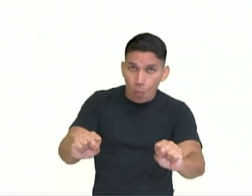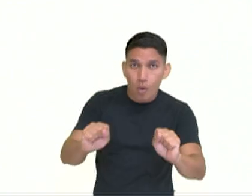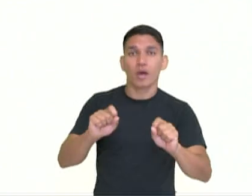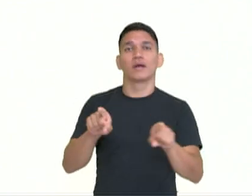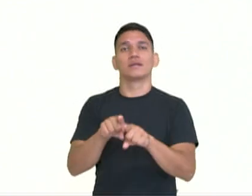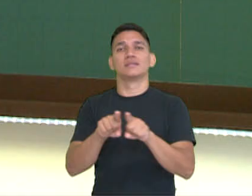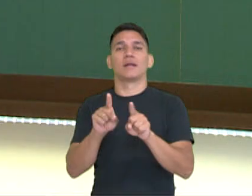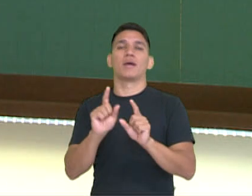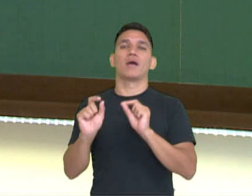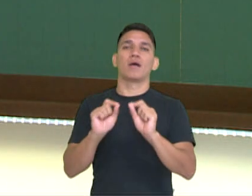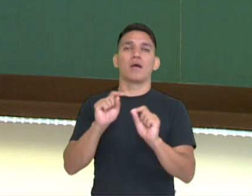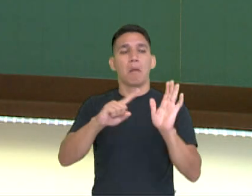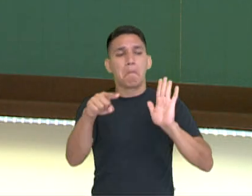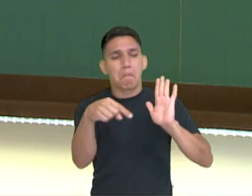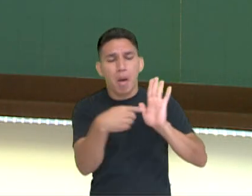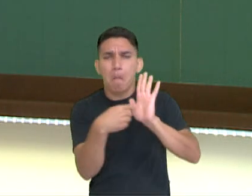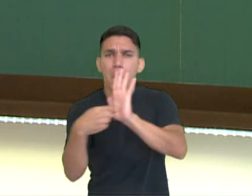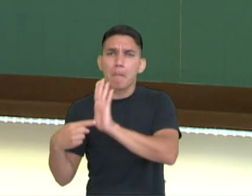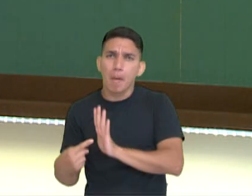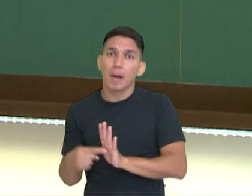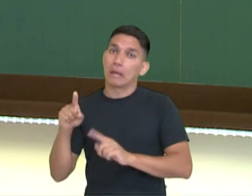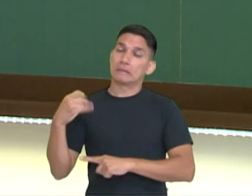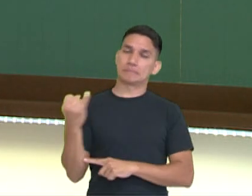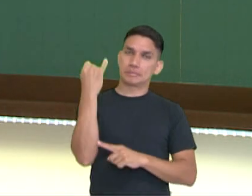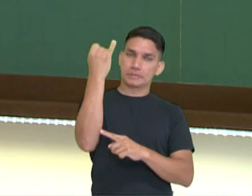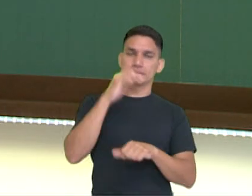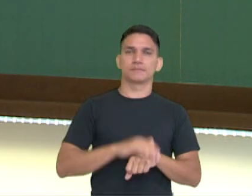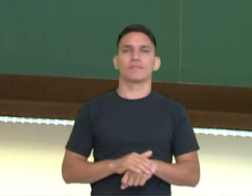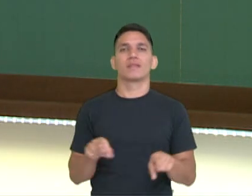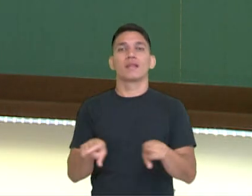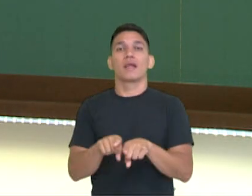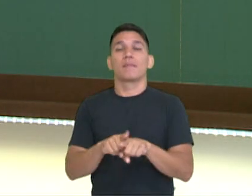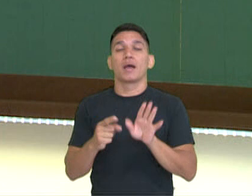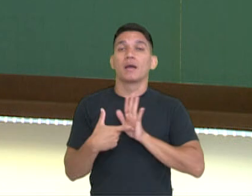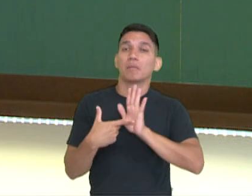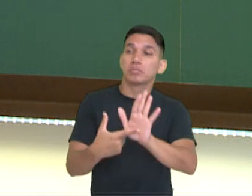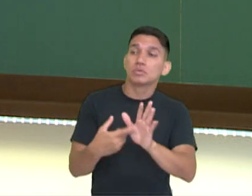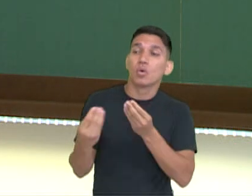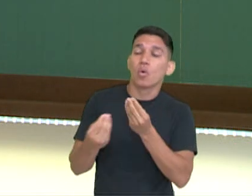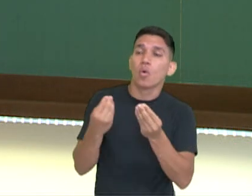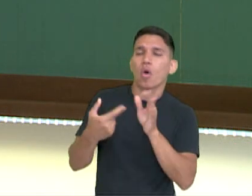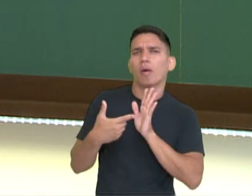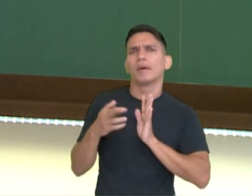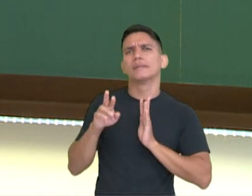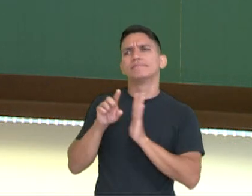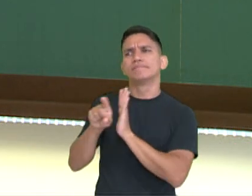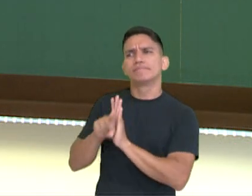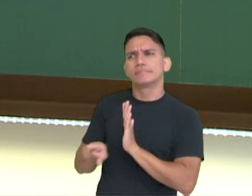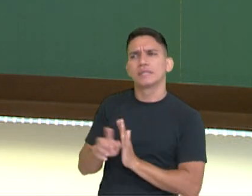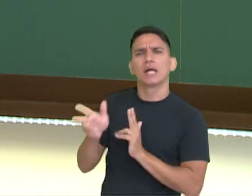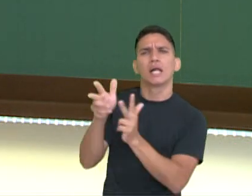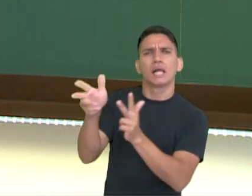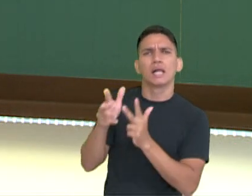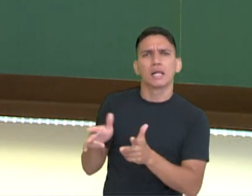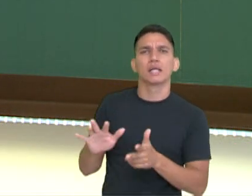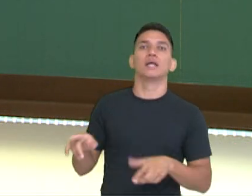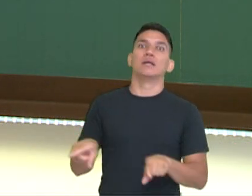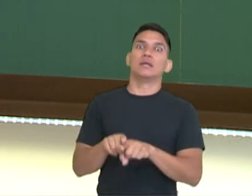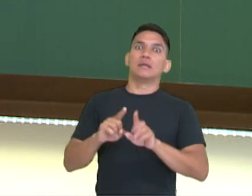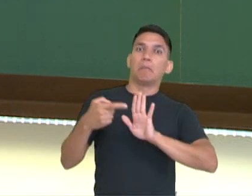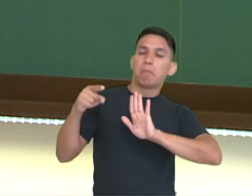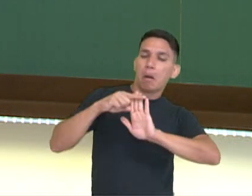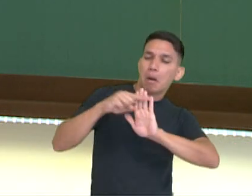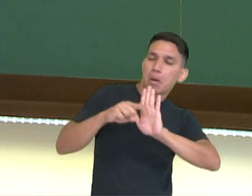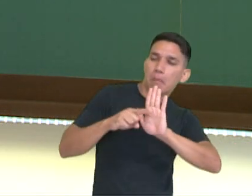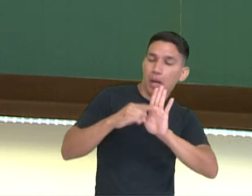e a pontuação, vai ser muito importante. Apresentação para entrevista. Destacar os elementos de interesse sobre o entrevistado,